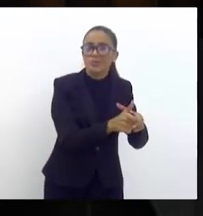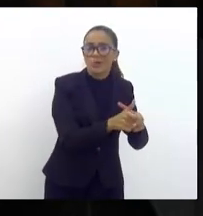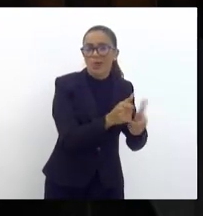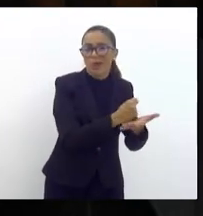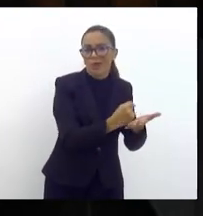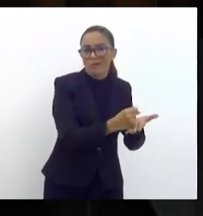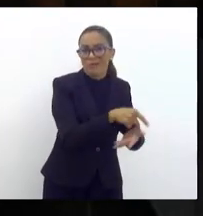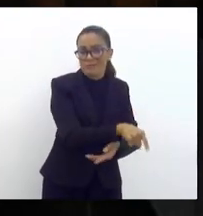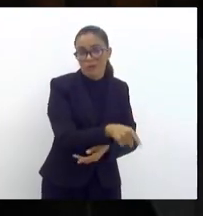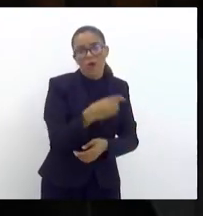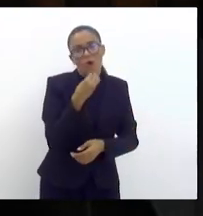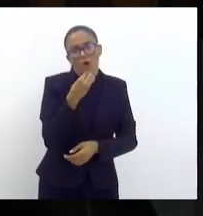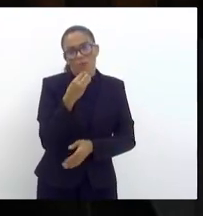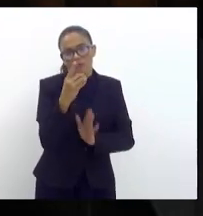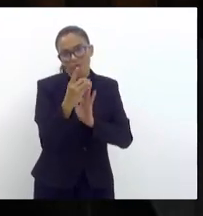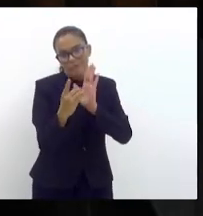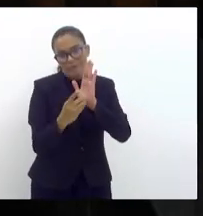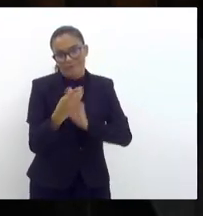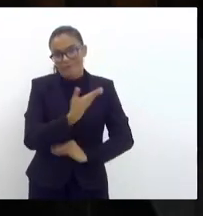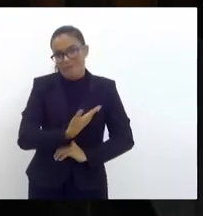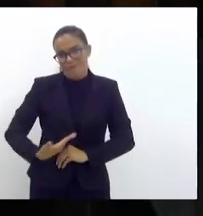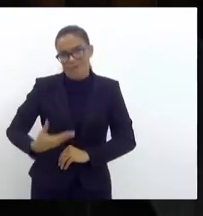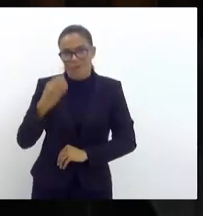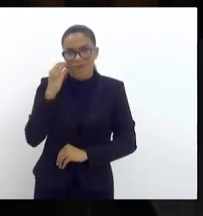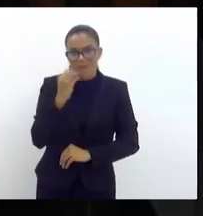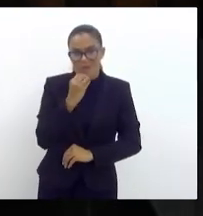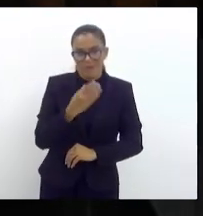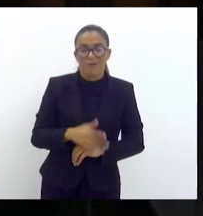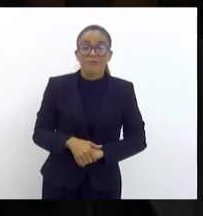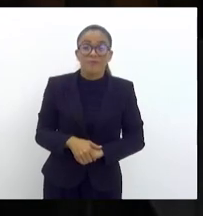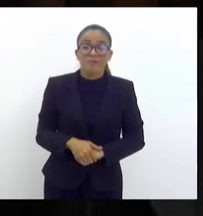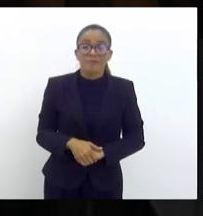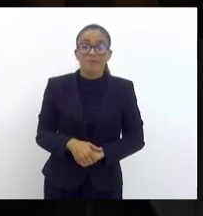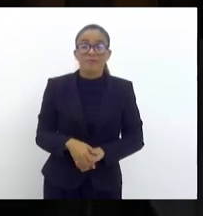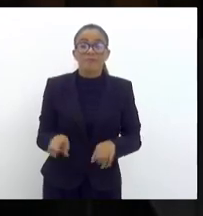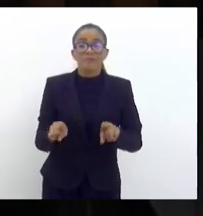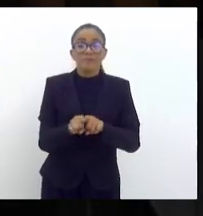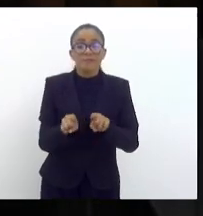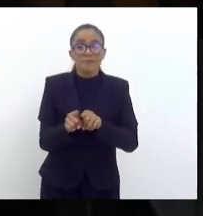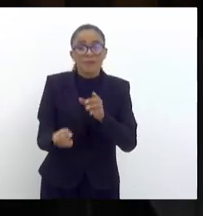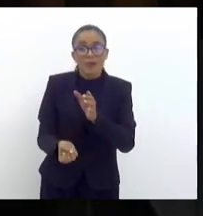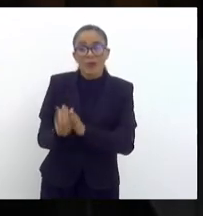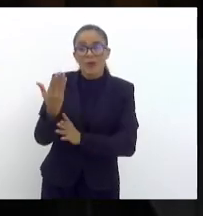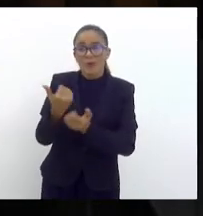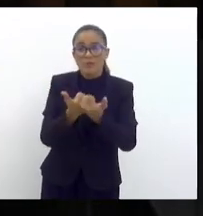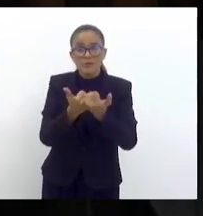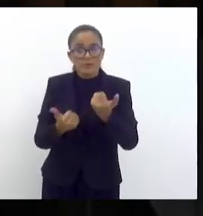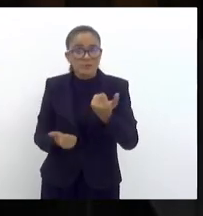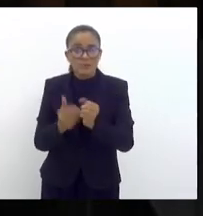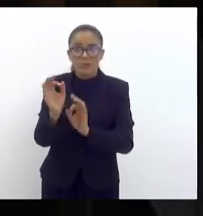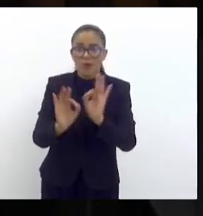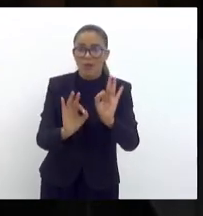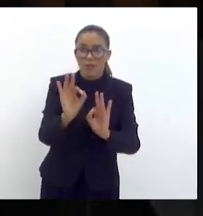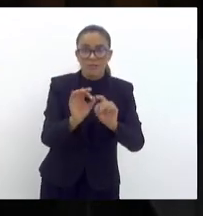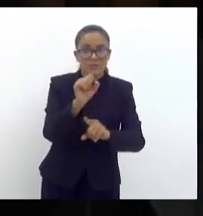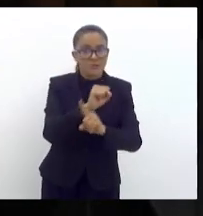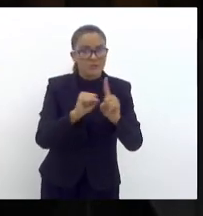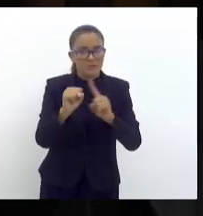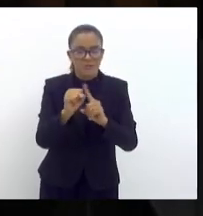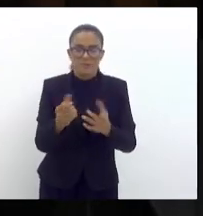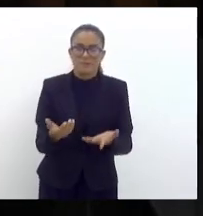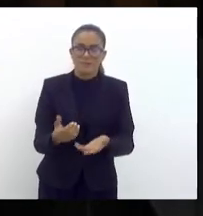claro, com o decreto do governador. E criou uma superintendência de organizações sociais,